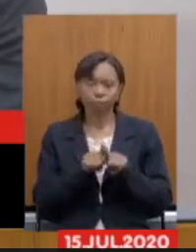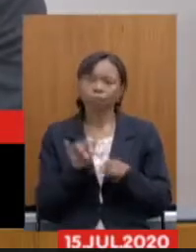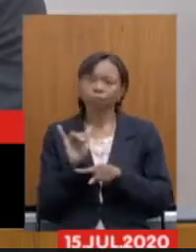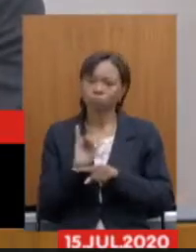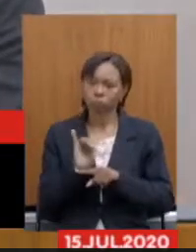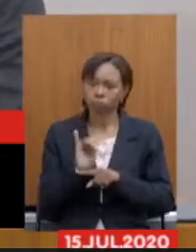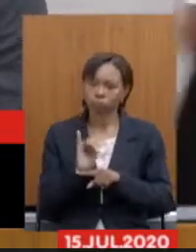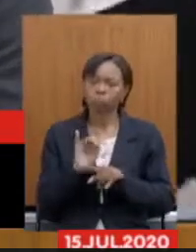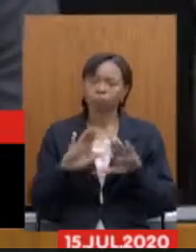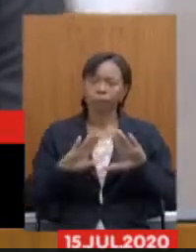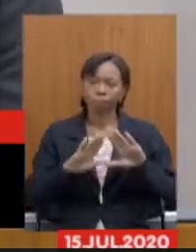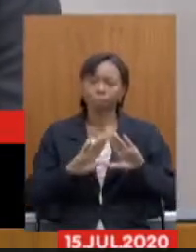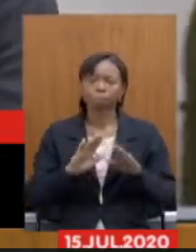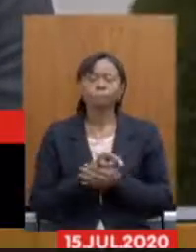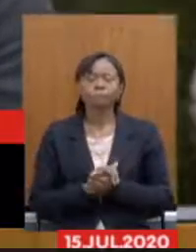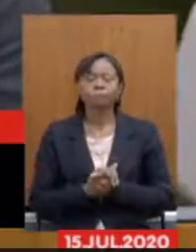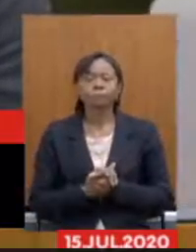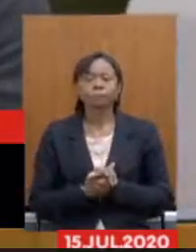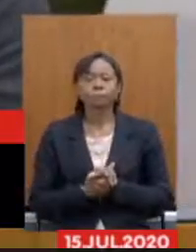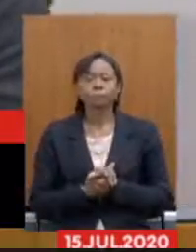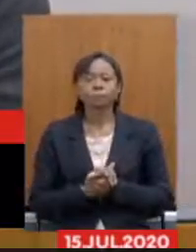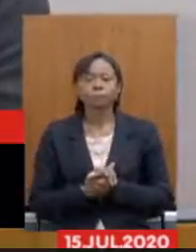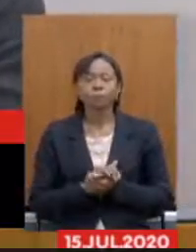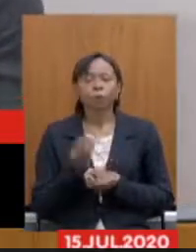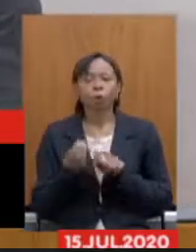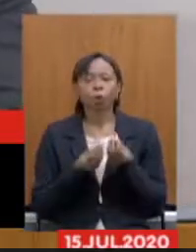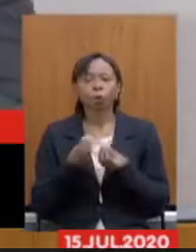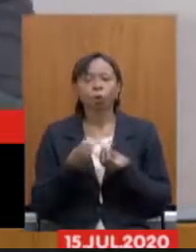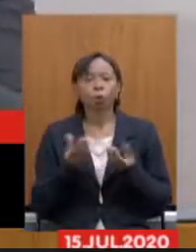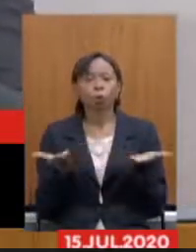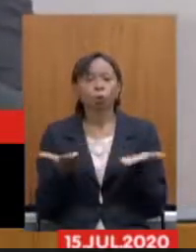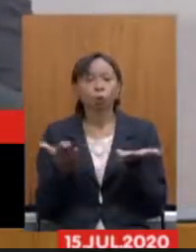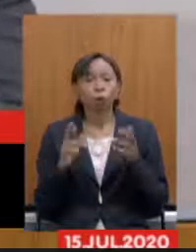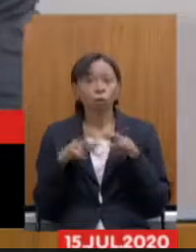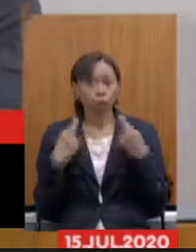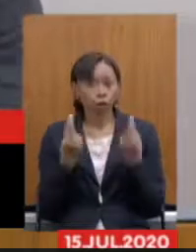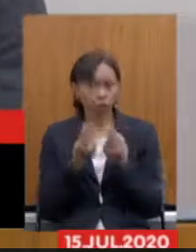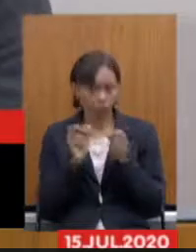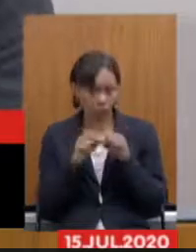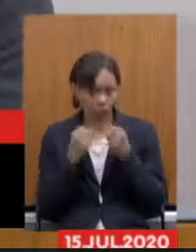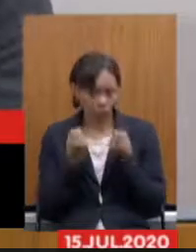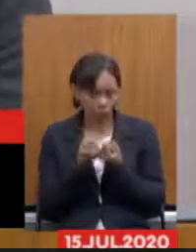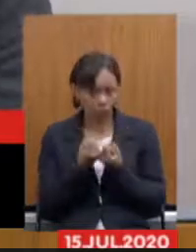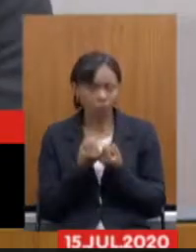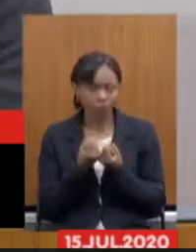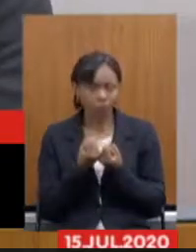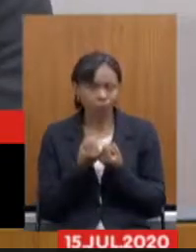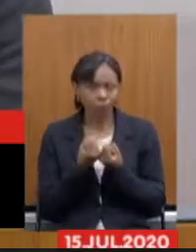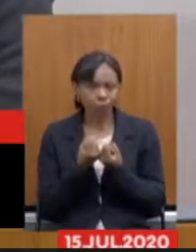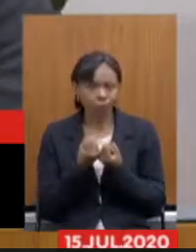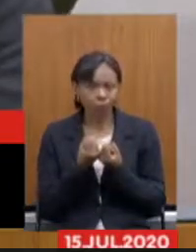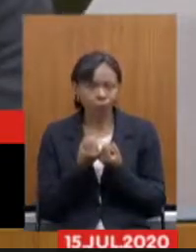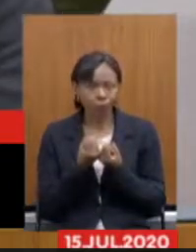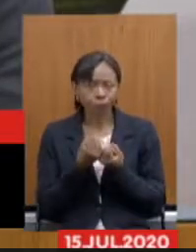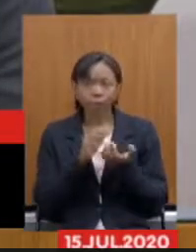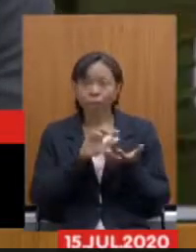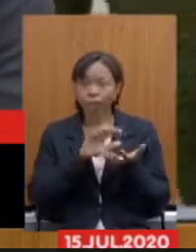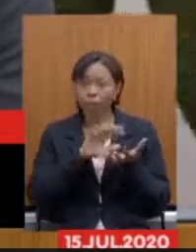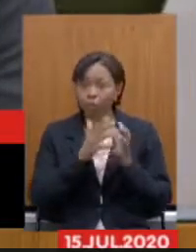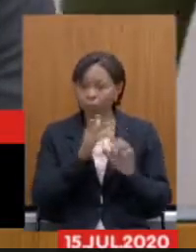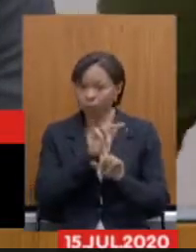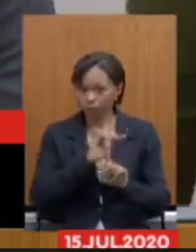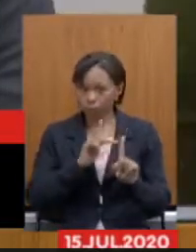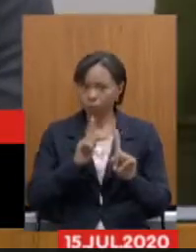Procederemos na sequência aos esclarecimentos sobre a organização dos trabalhos deste evento. O seminário Reforma da Previdência de Minas Gerais, que se iniciou anteontem,